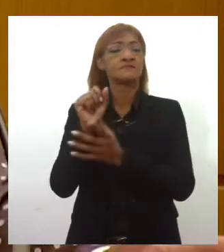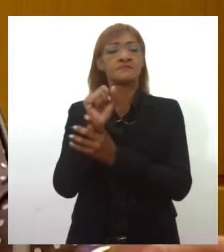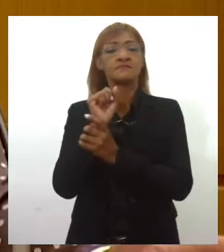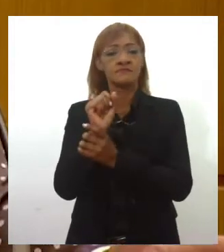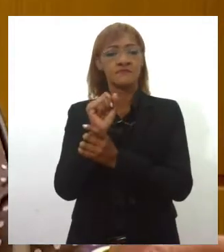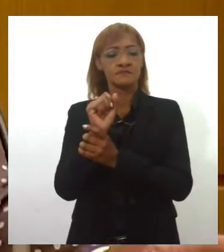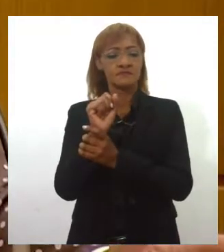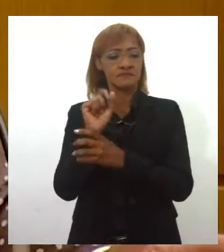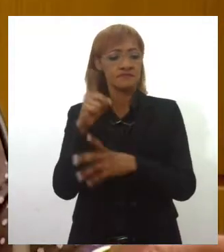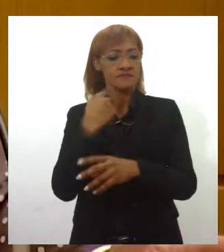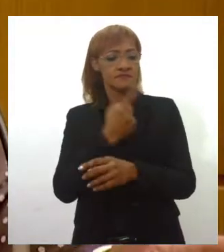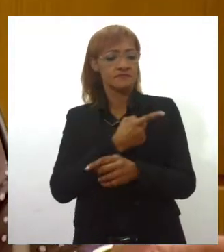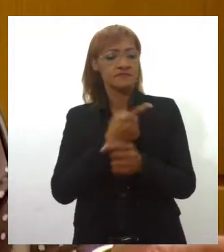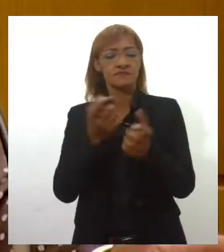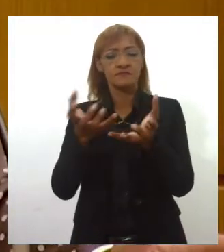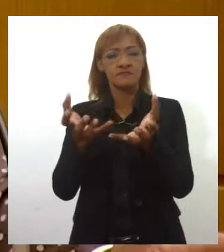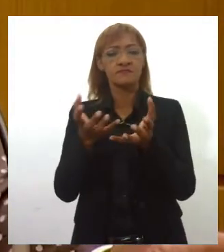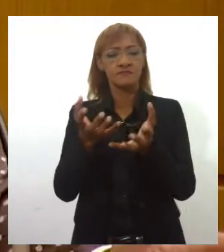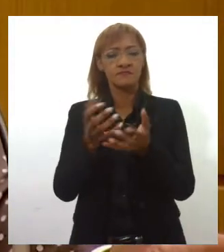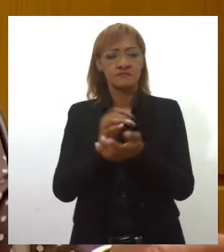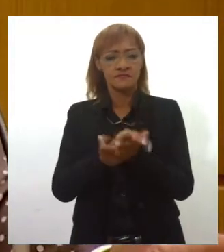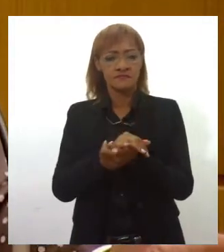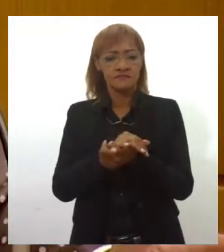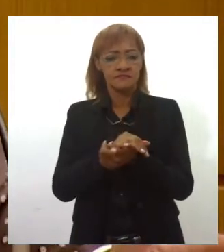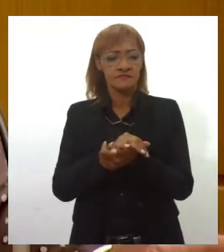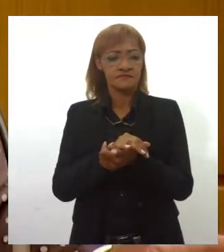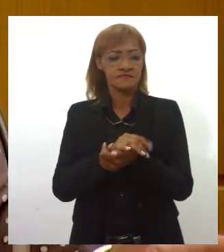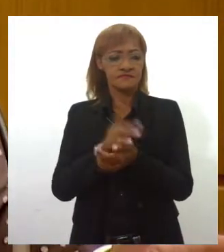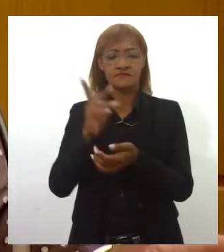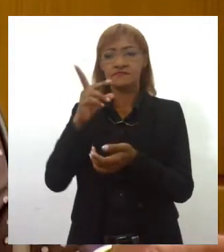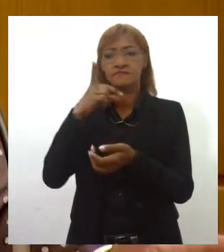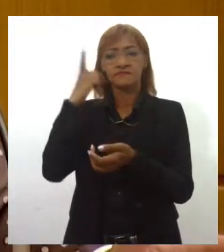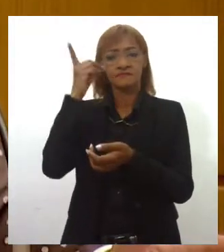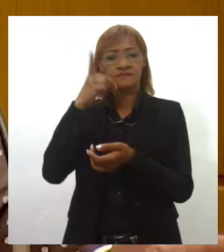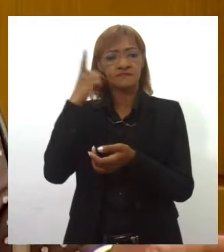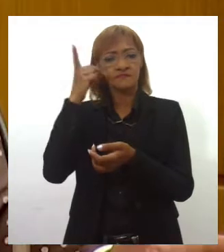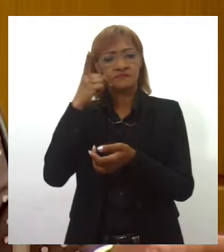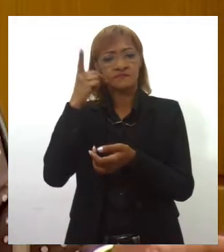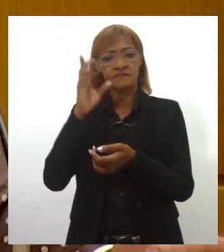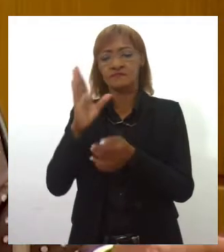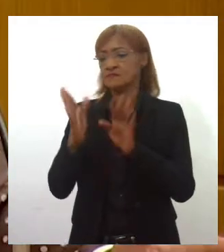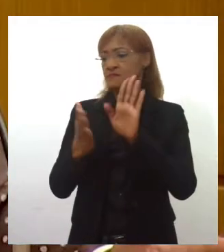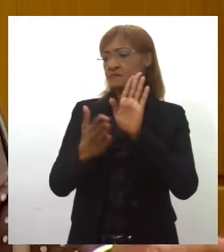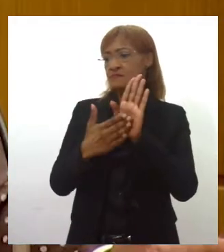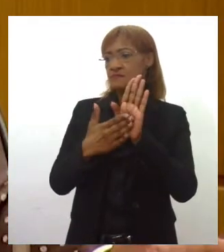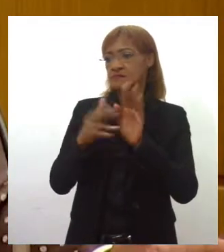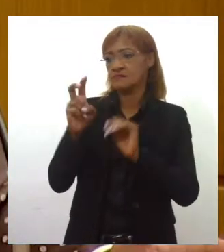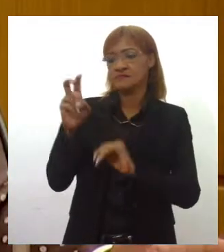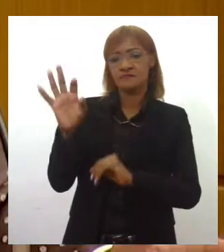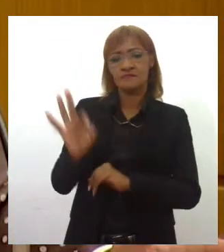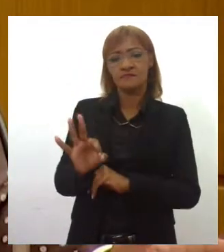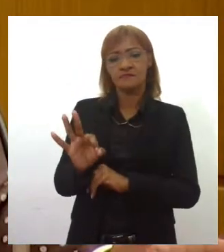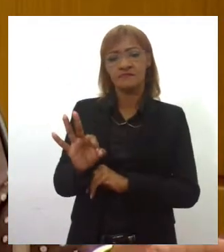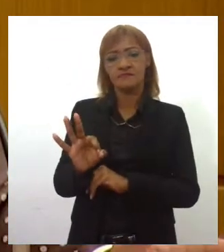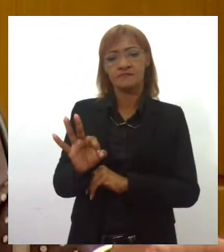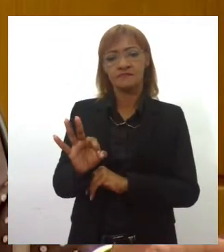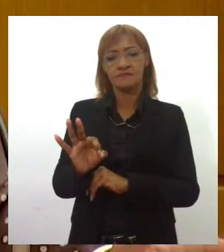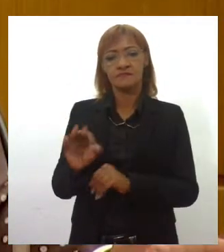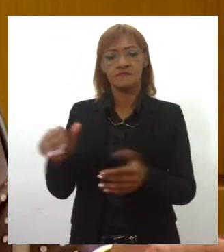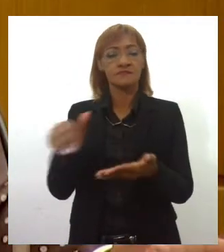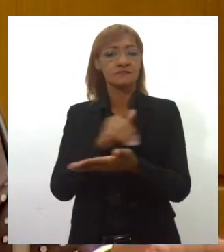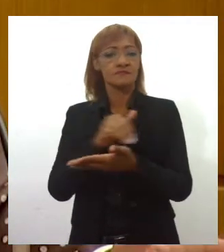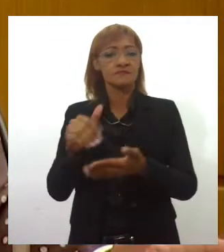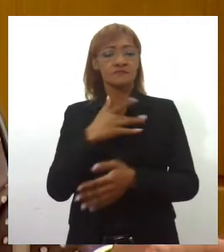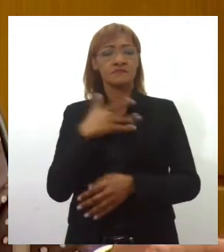é aquilo que a gente bem quer, que é a questão dos recursos financeiros, deputada, que a proposta é que 5% do orçamento da Secretaria de Segurança